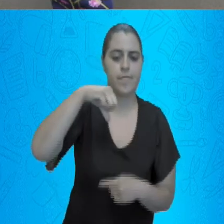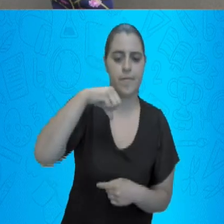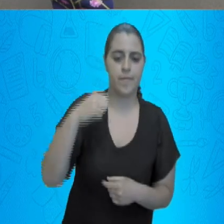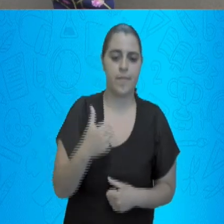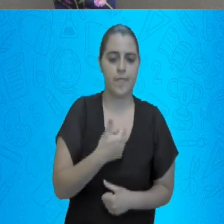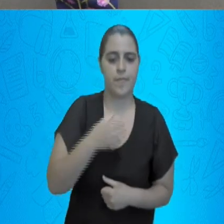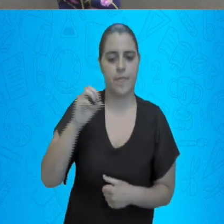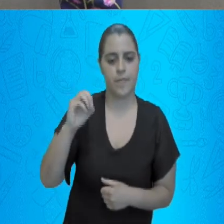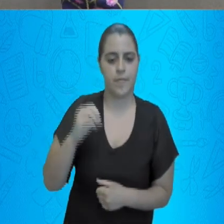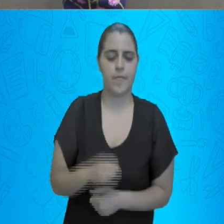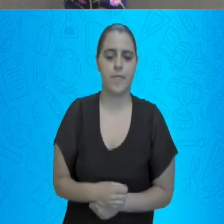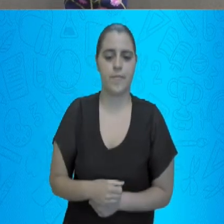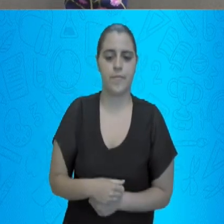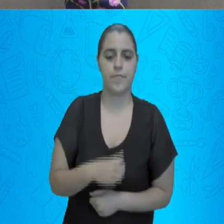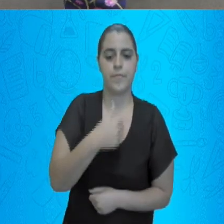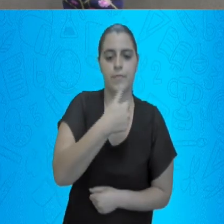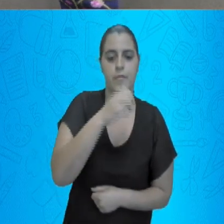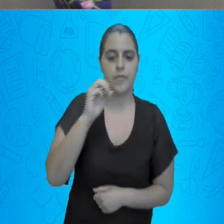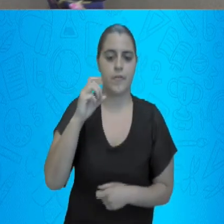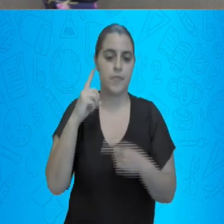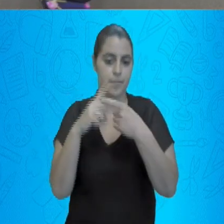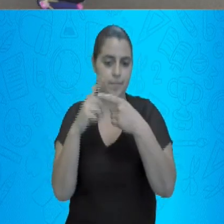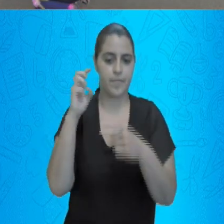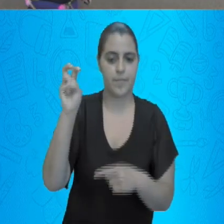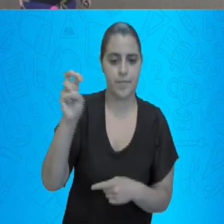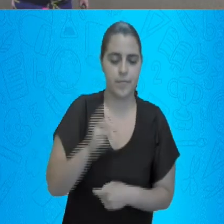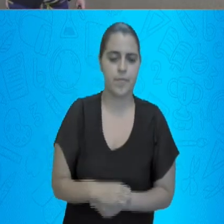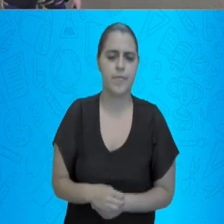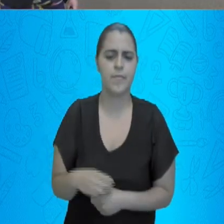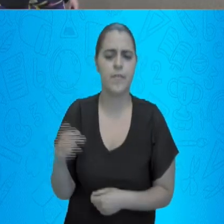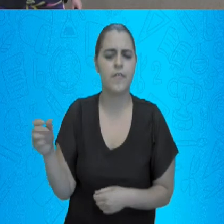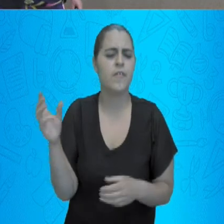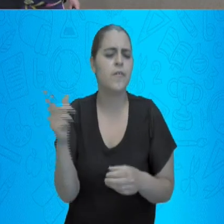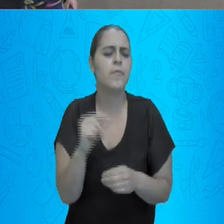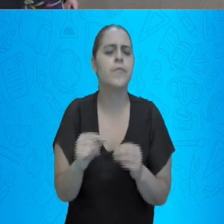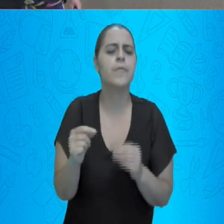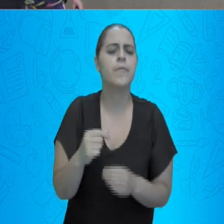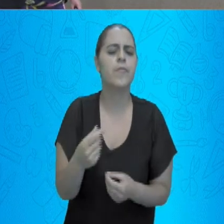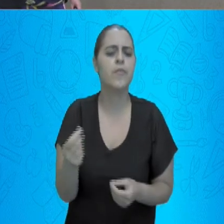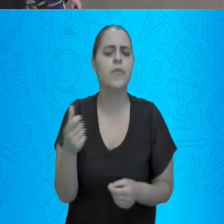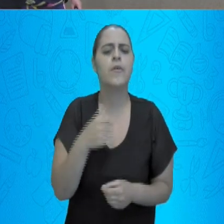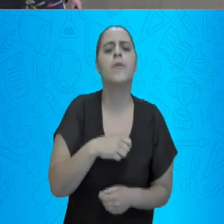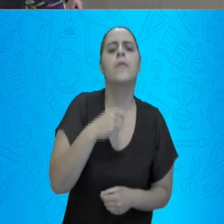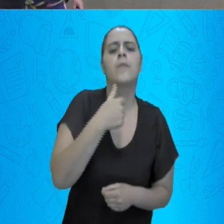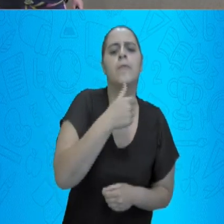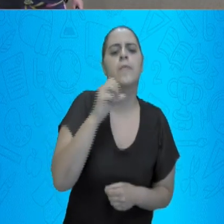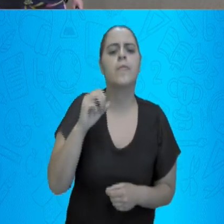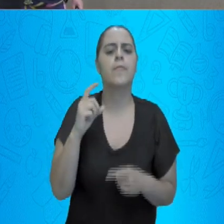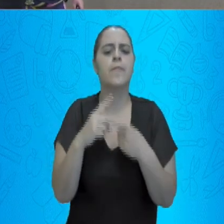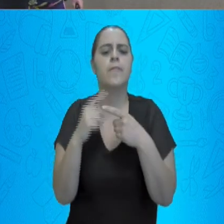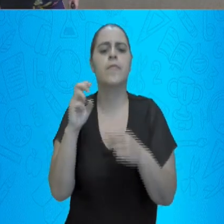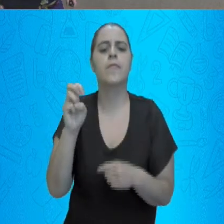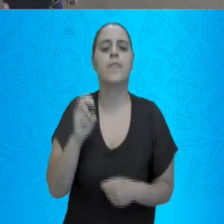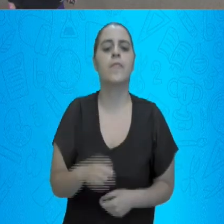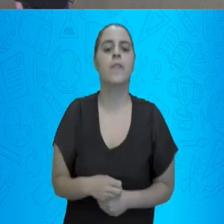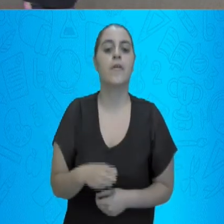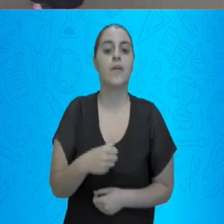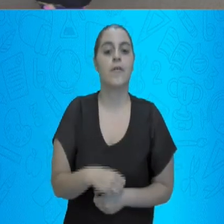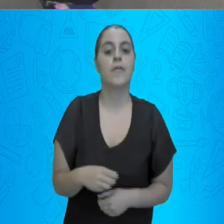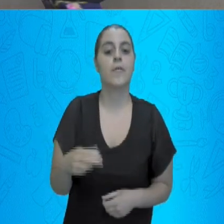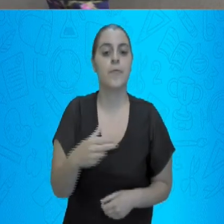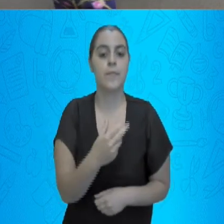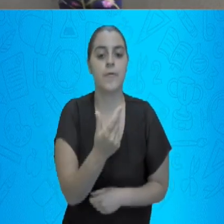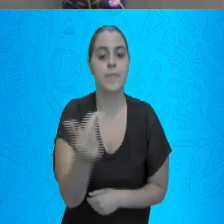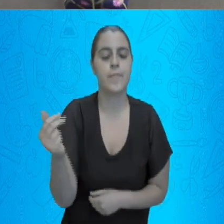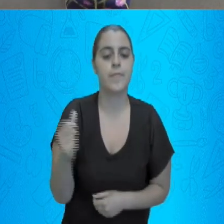10. 10 mais 5. Faça essa conta aí. 10 mais 5. 15. Então,